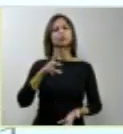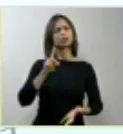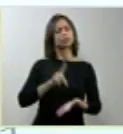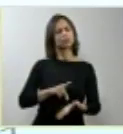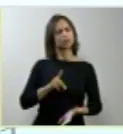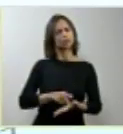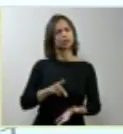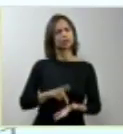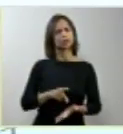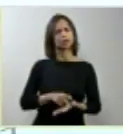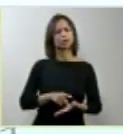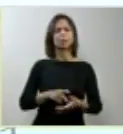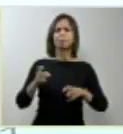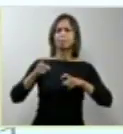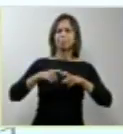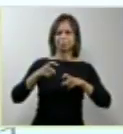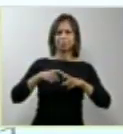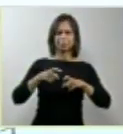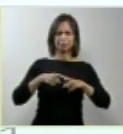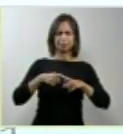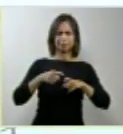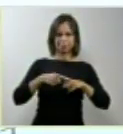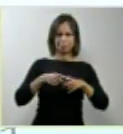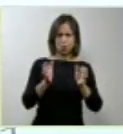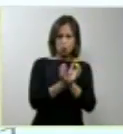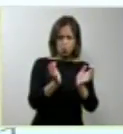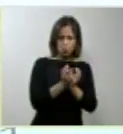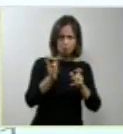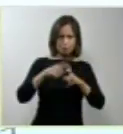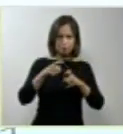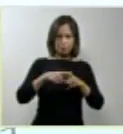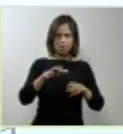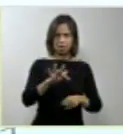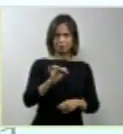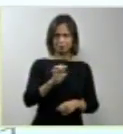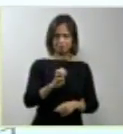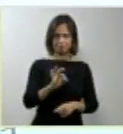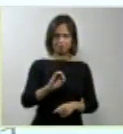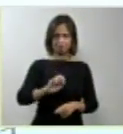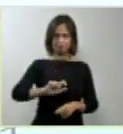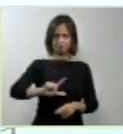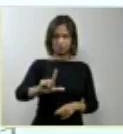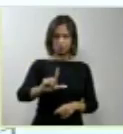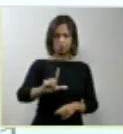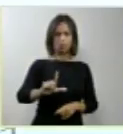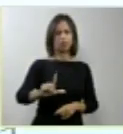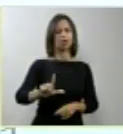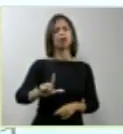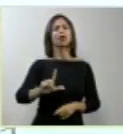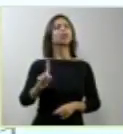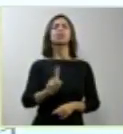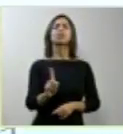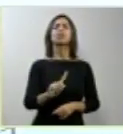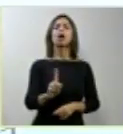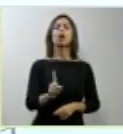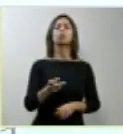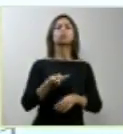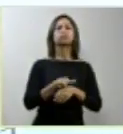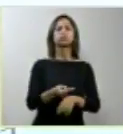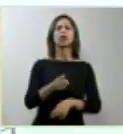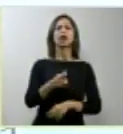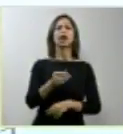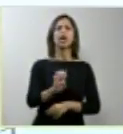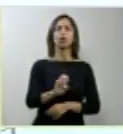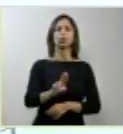a medicina fetal não busca a eugenia. Ela